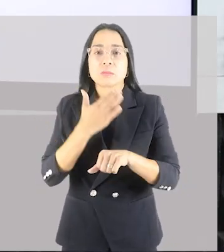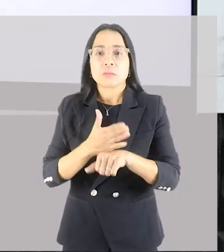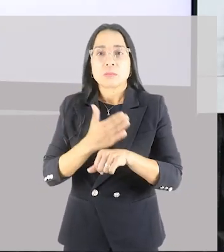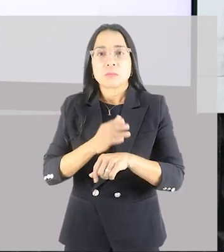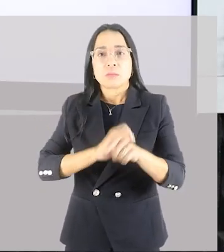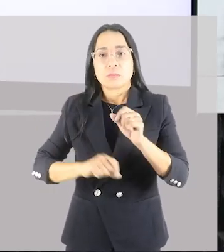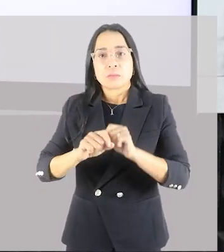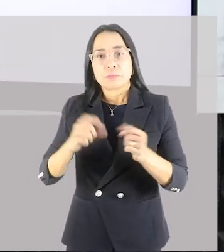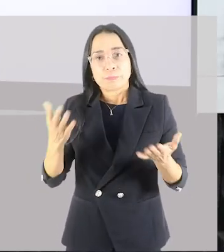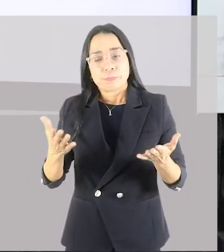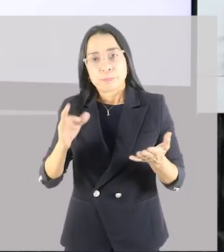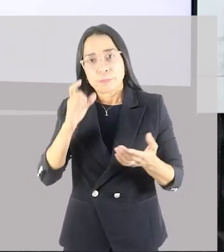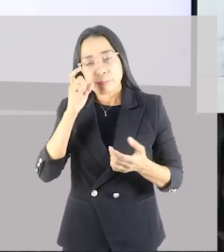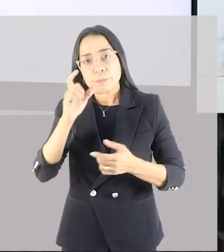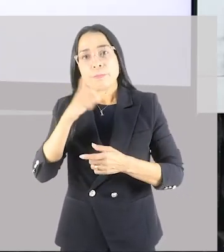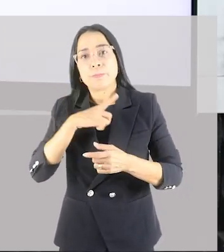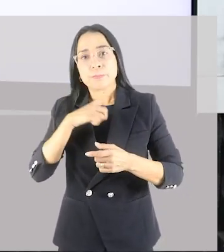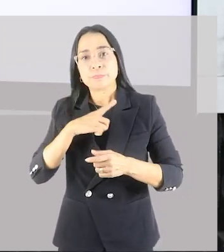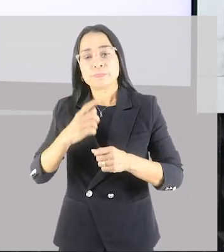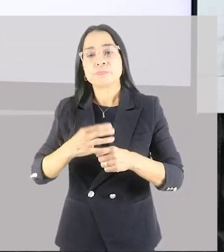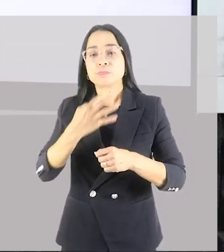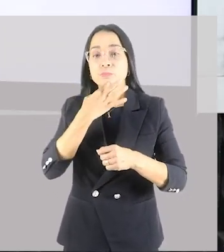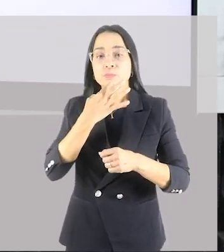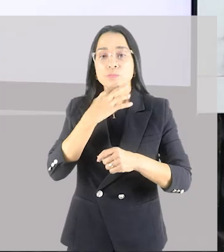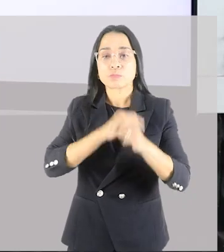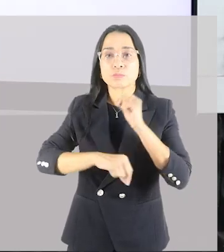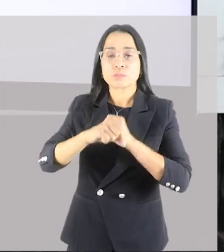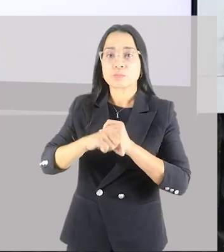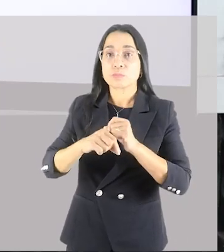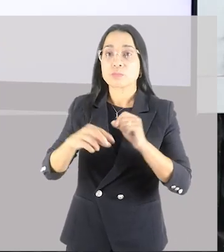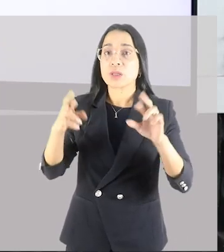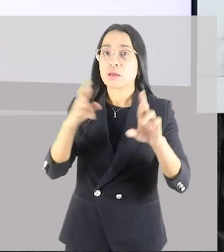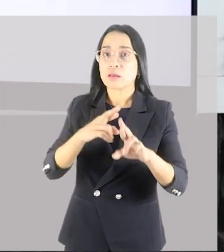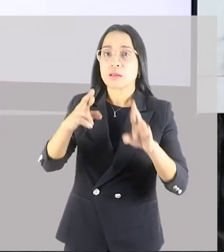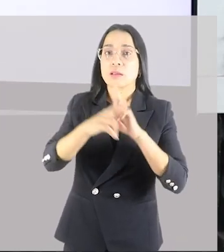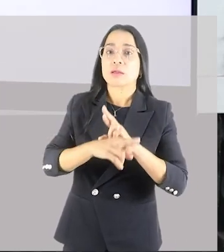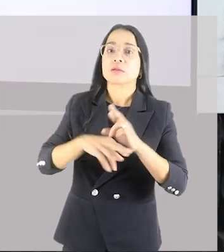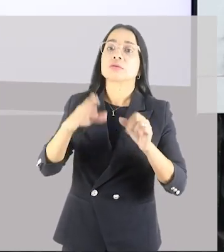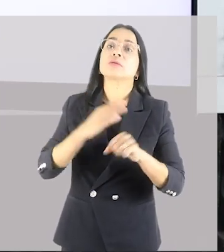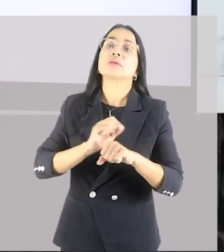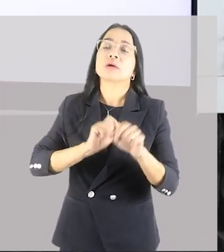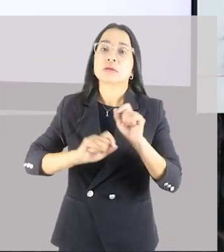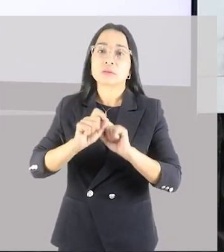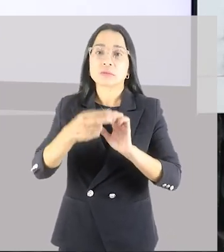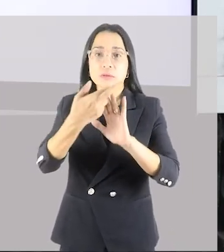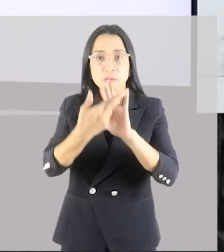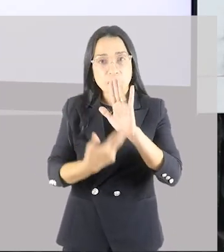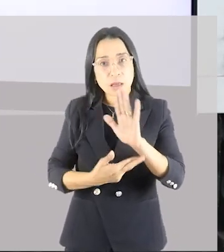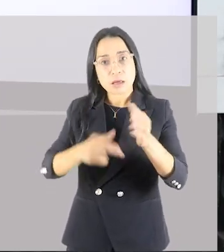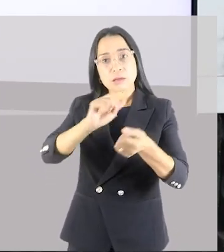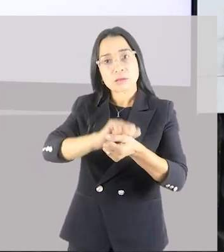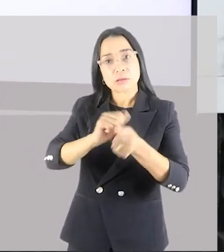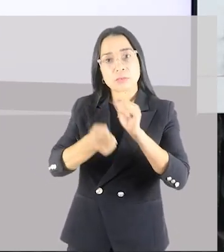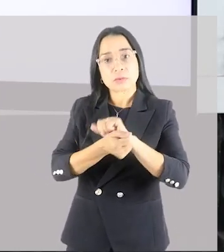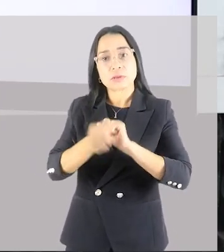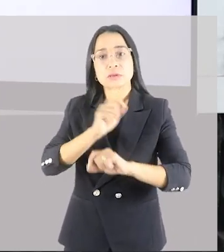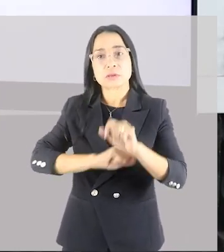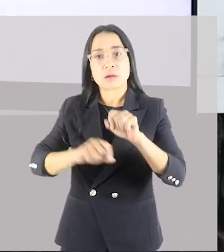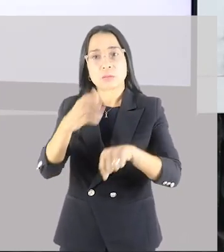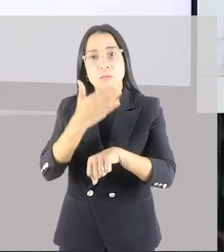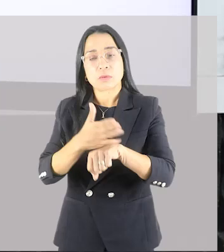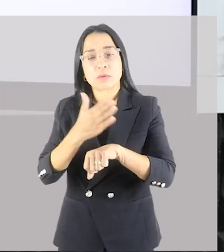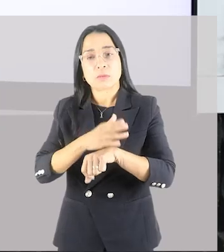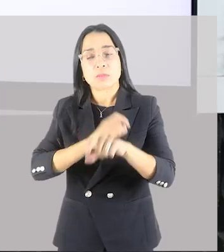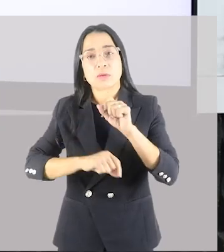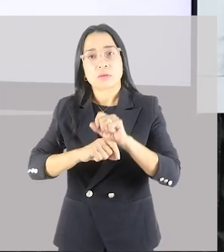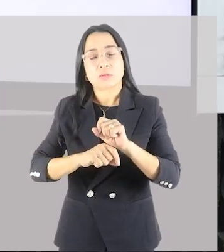é interessante você ter o conhecimento sobre os princípios de treinamento. Logicamente que o professor de